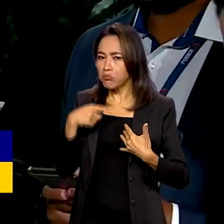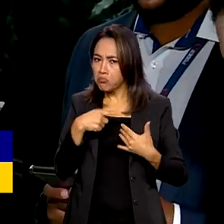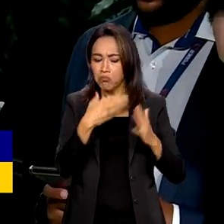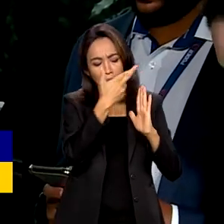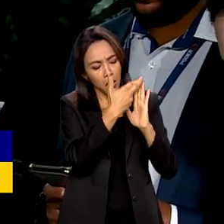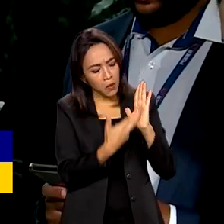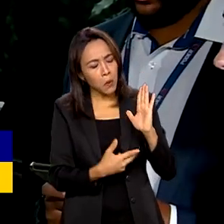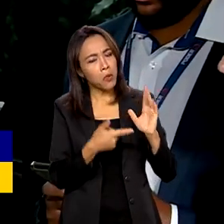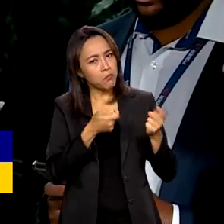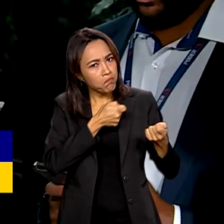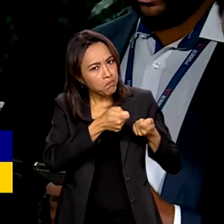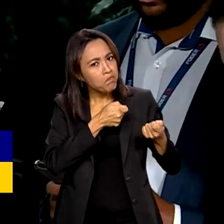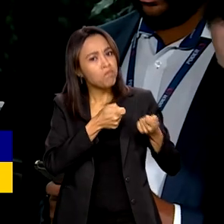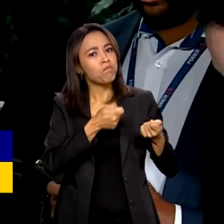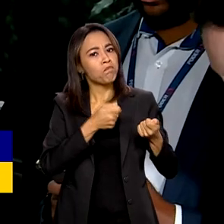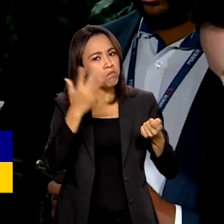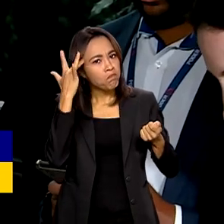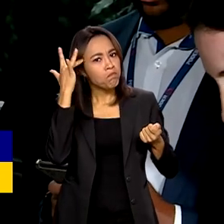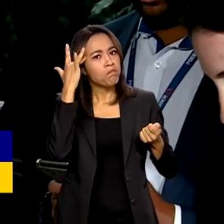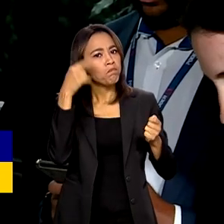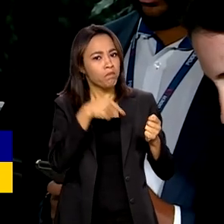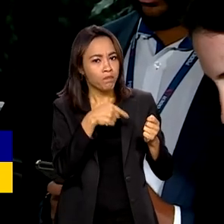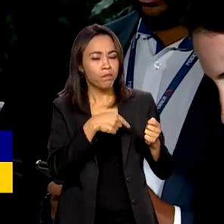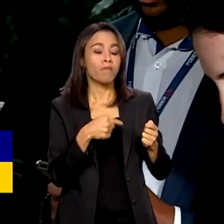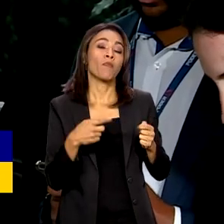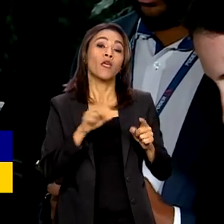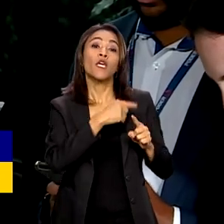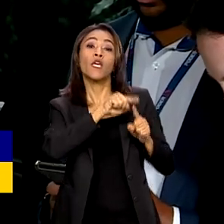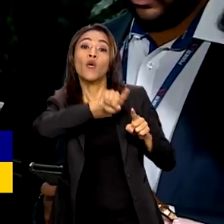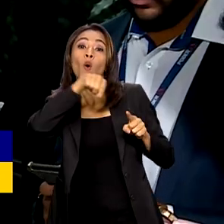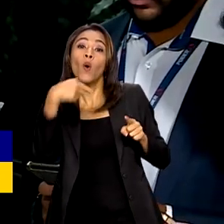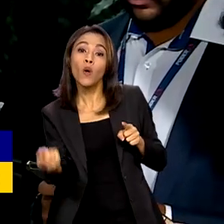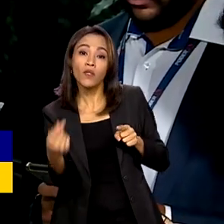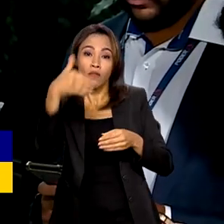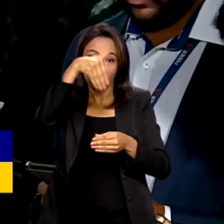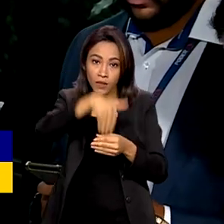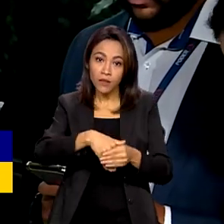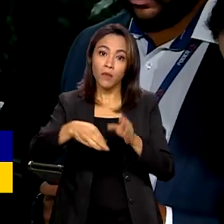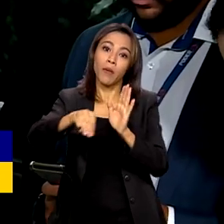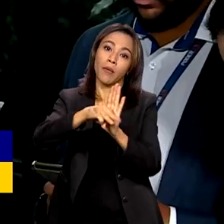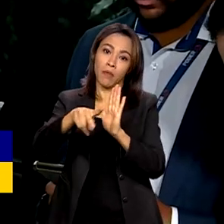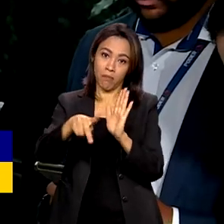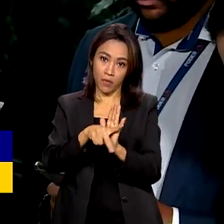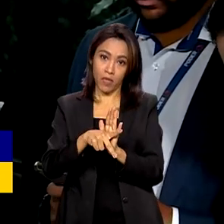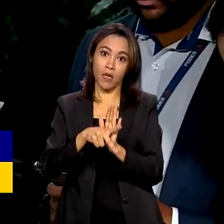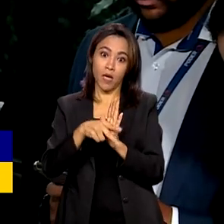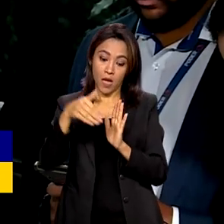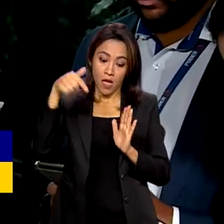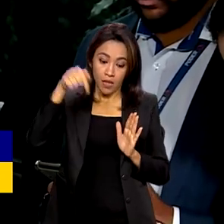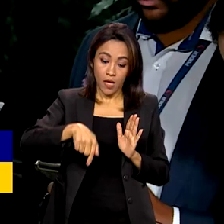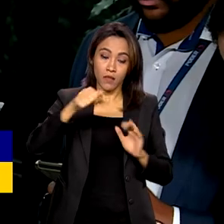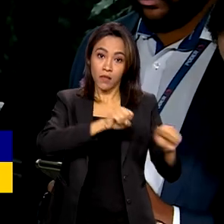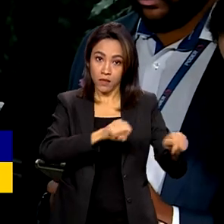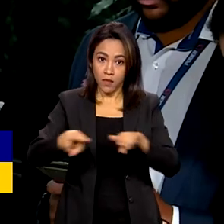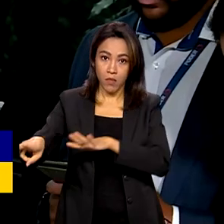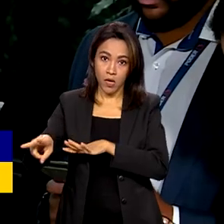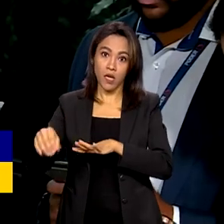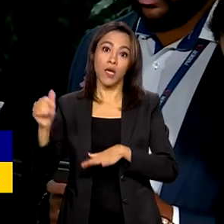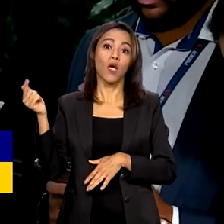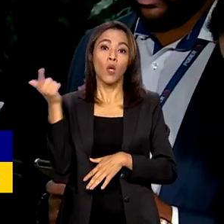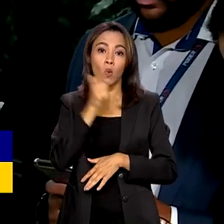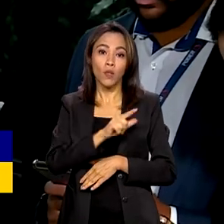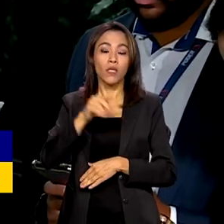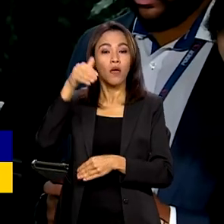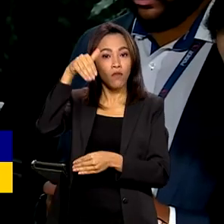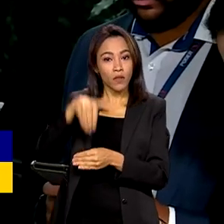Segundo a grande prioridade, é concluir a votação das medidas provisórias. Esta semana devemos concluir a votação delas no Senado